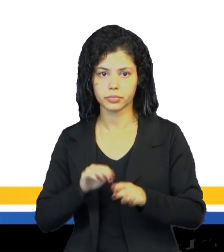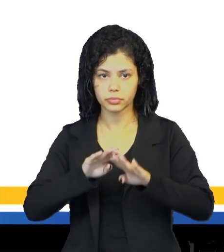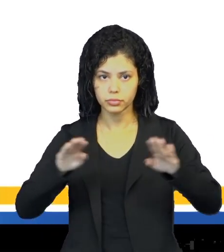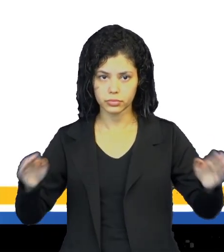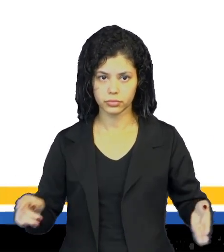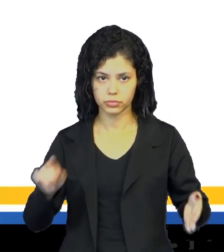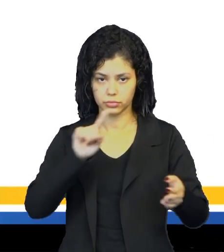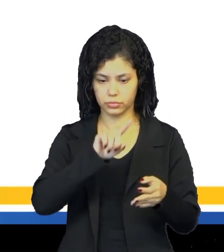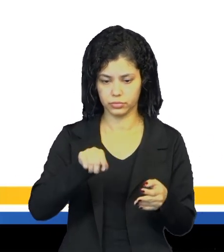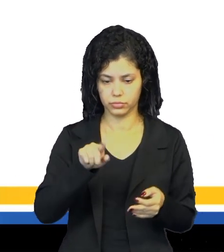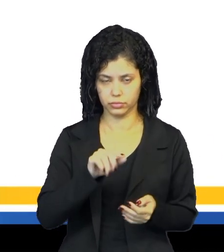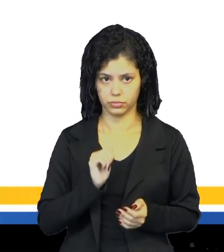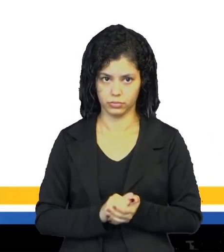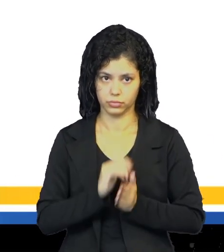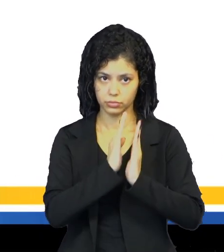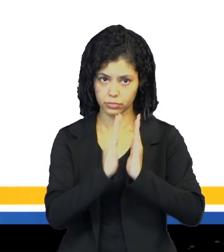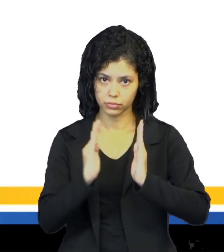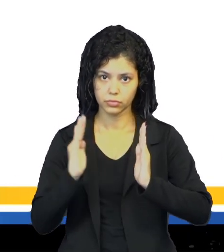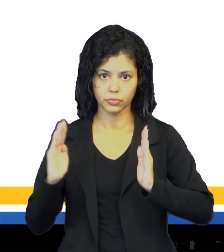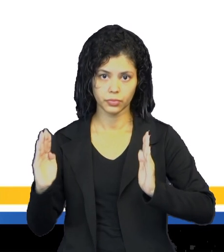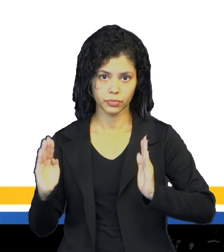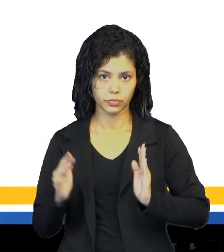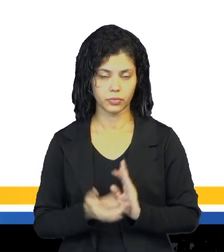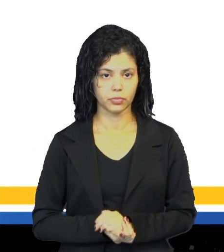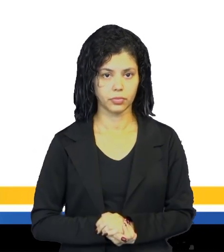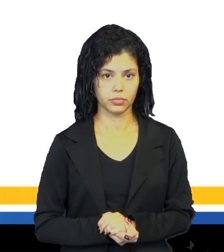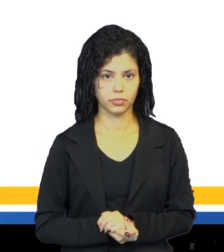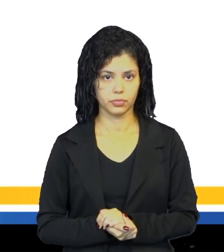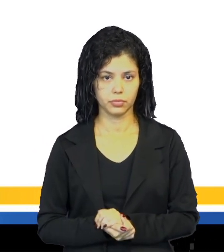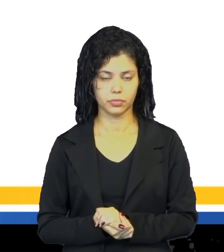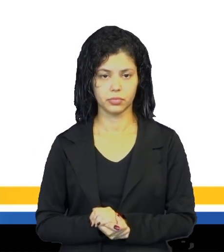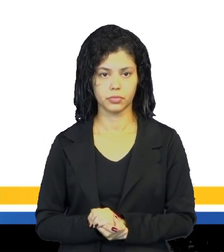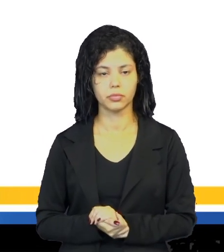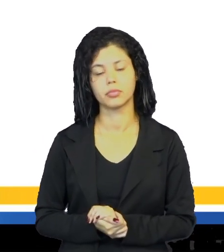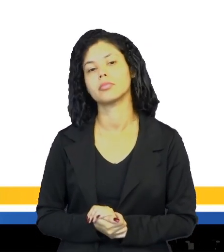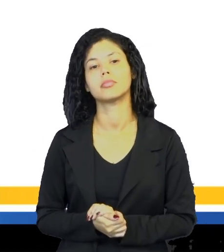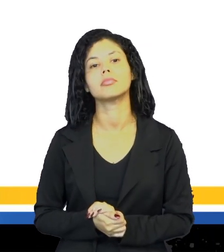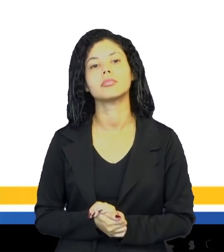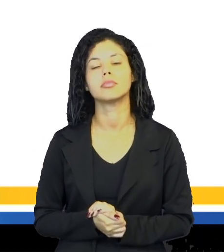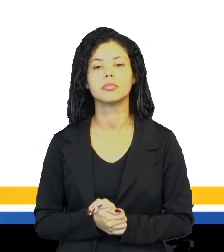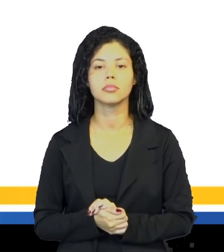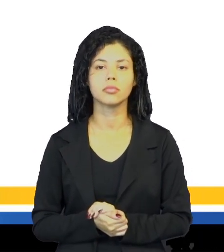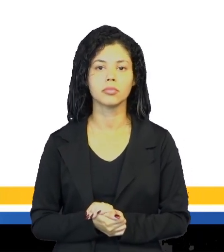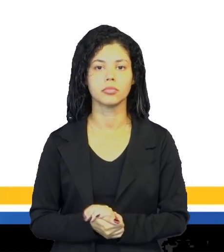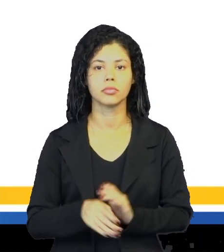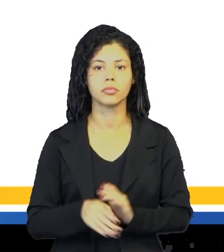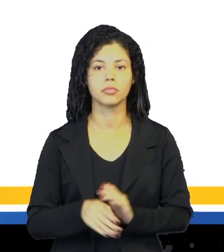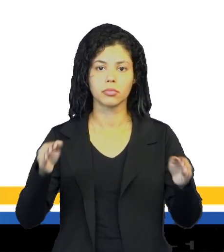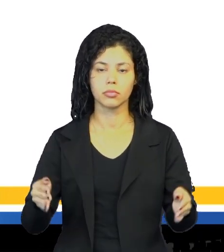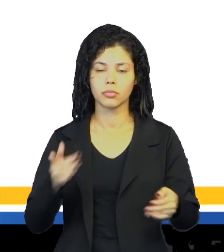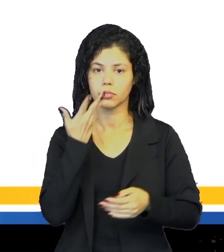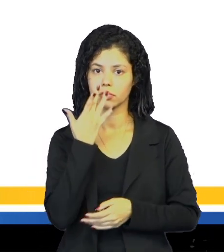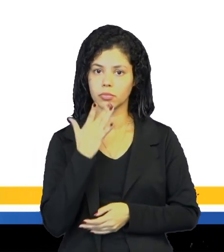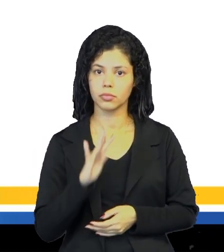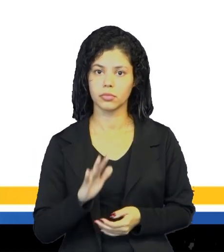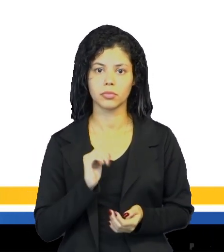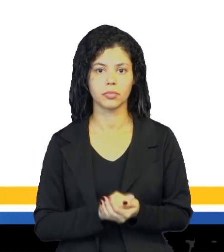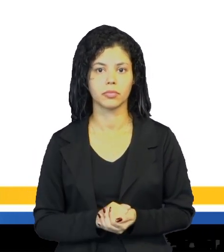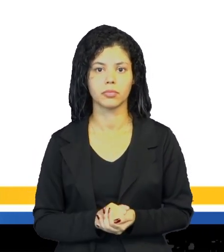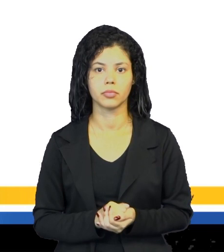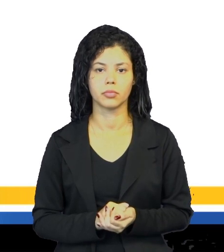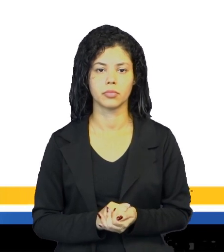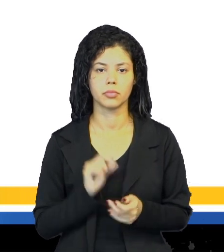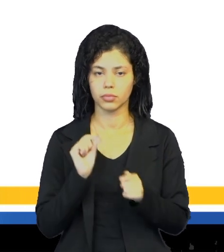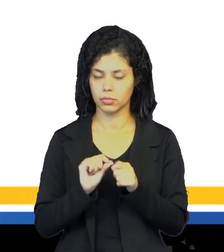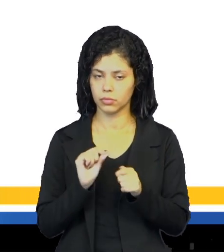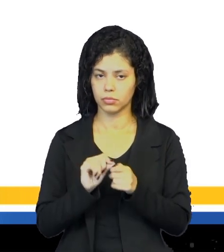acabamos de marcar. Que parece mais uma biblioteca, né. Temos ali uns armários com livros, ali uma mesa e crianças acessando ali